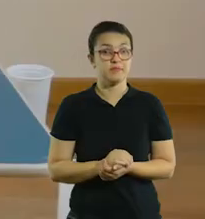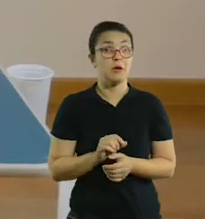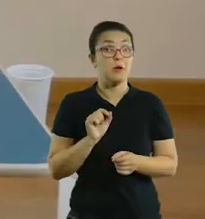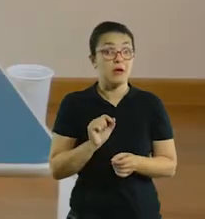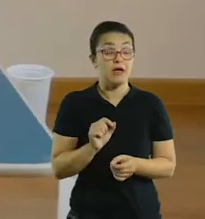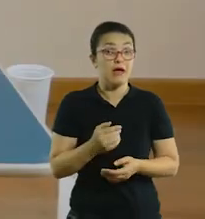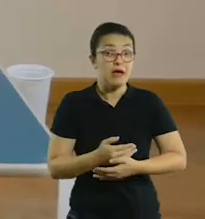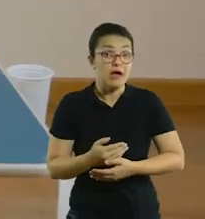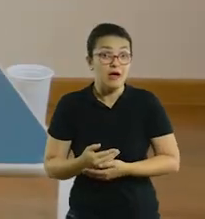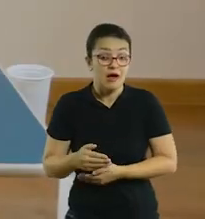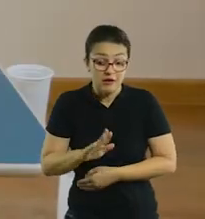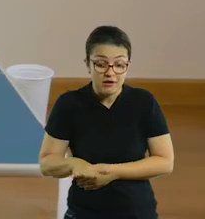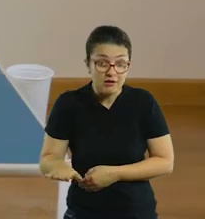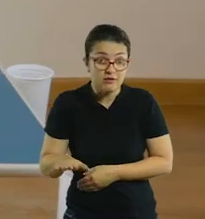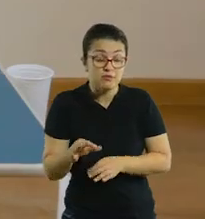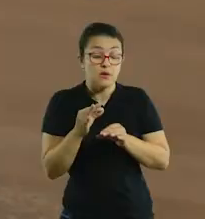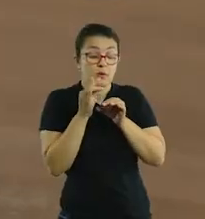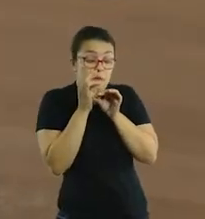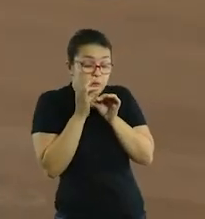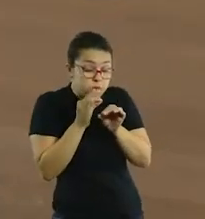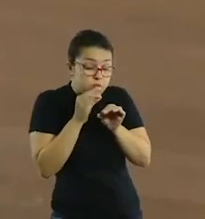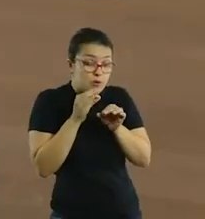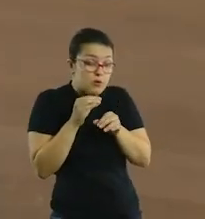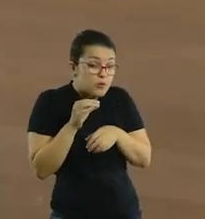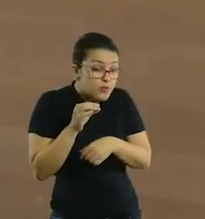soprar e tentar acertar aí um daqueles copinhos.